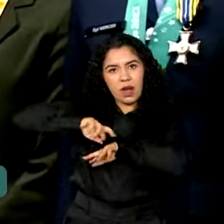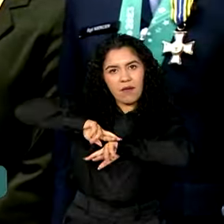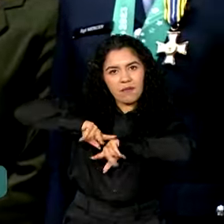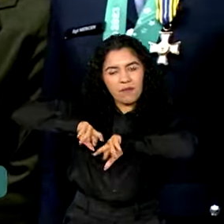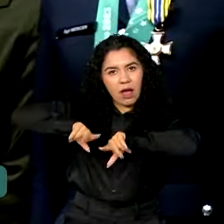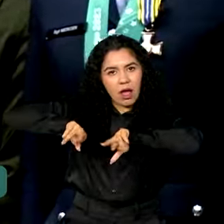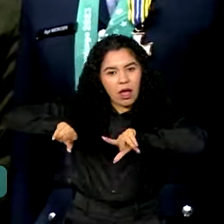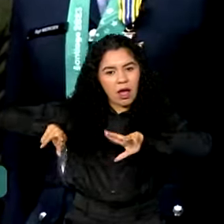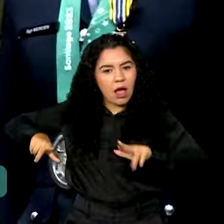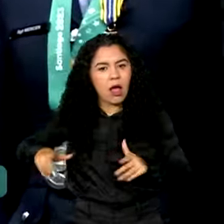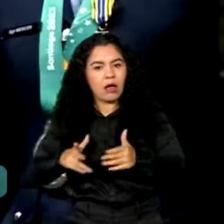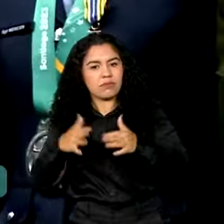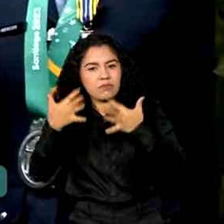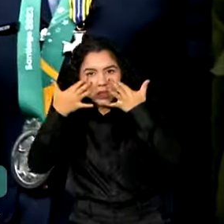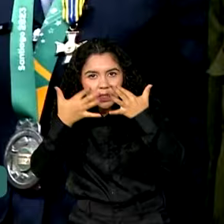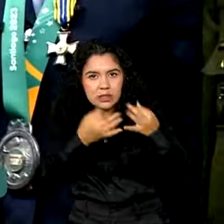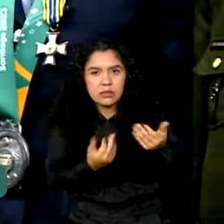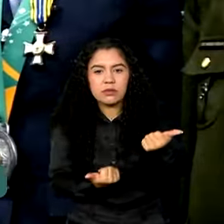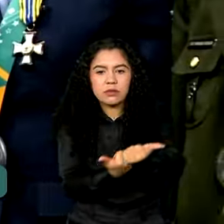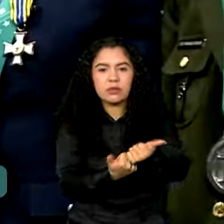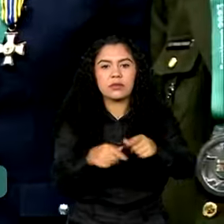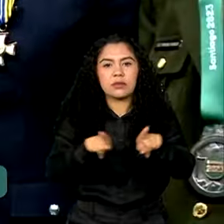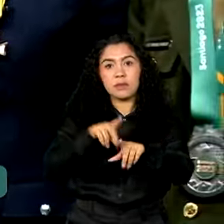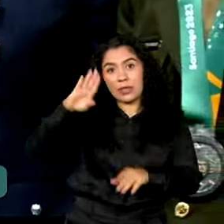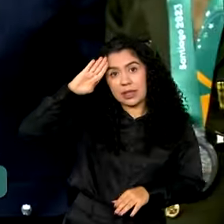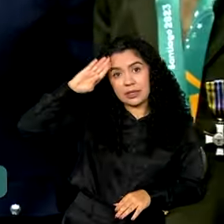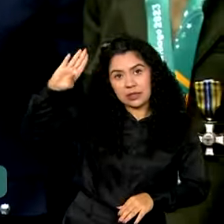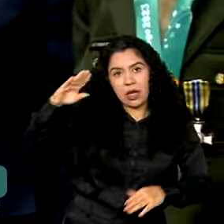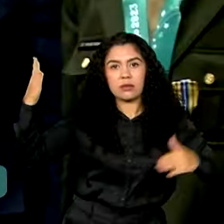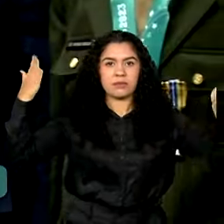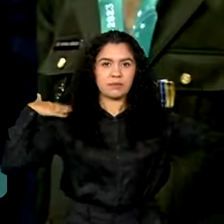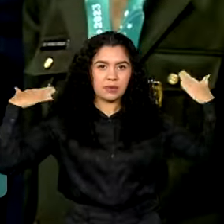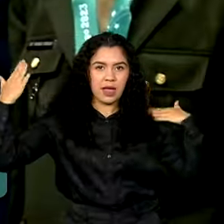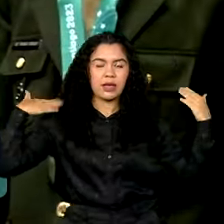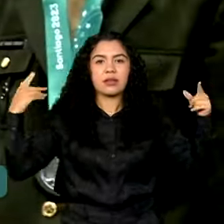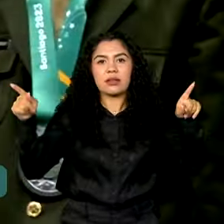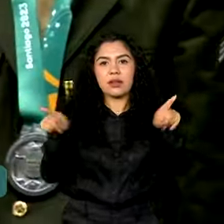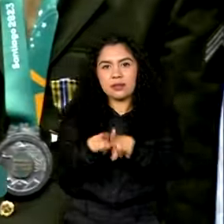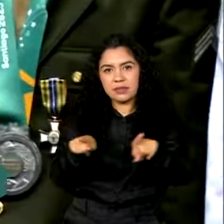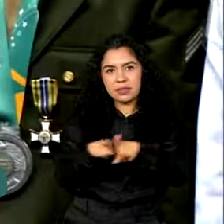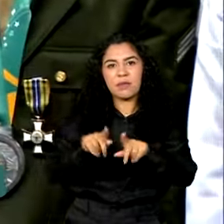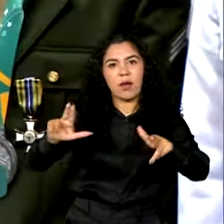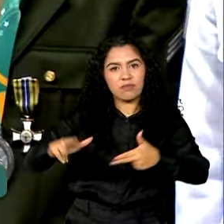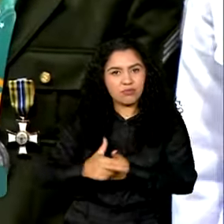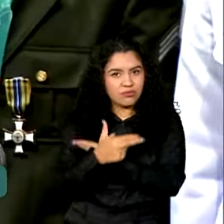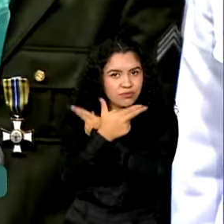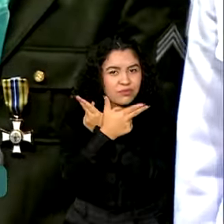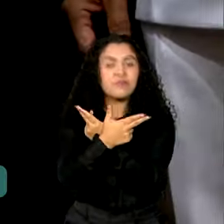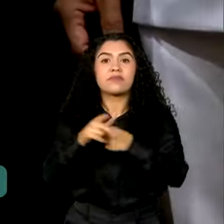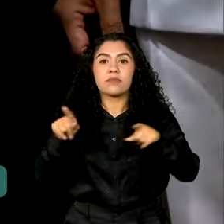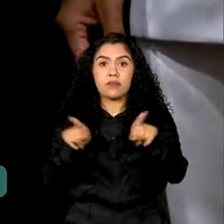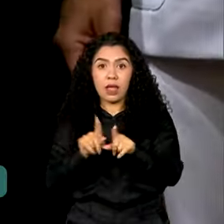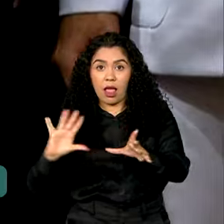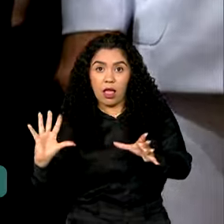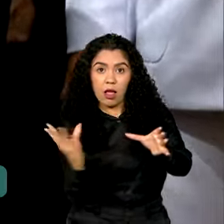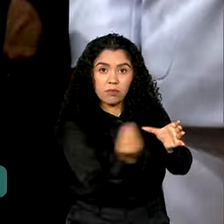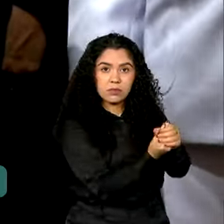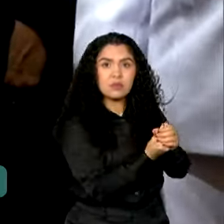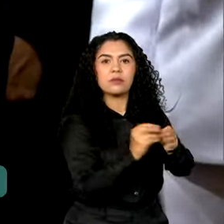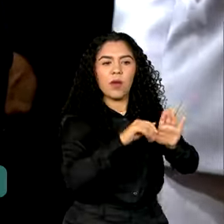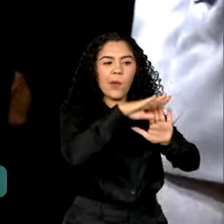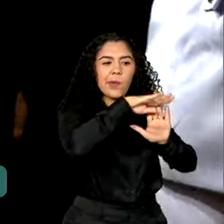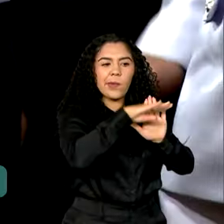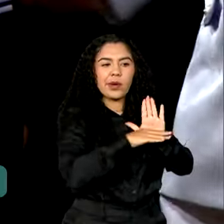acesso às instalações esportivas do Exército, da Marinha e da Aeronáutica. Depois de incorporados ao programa, eles também